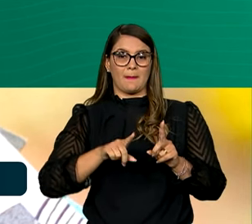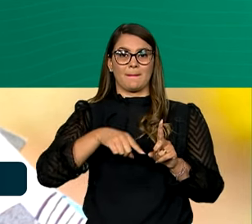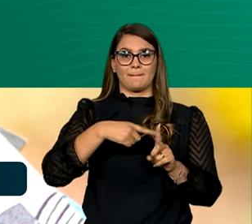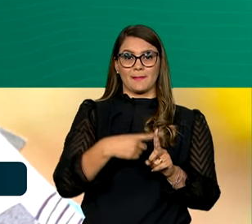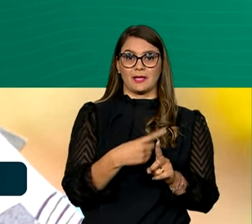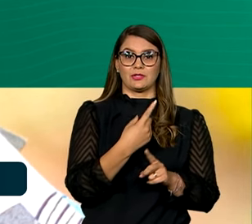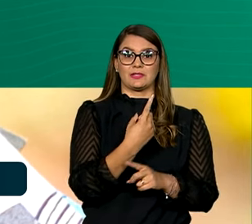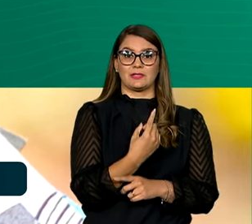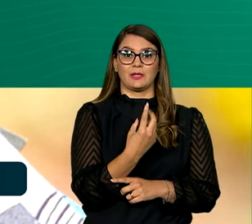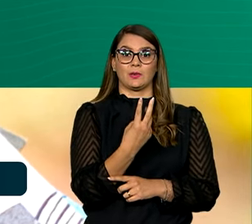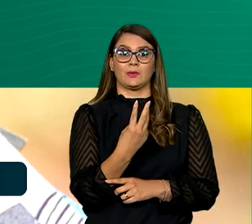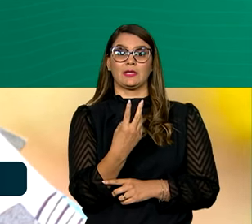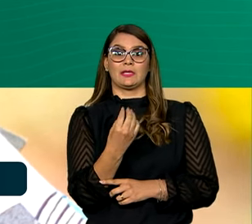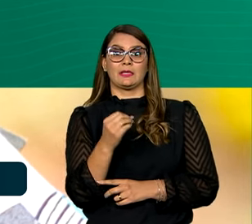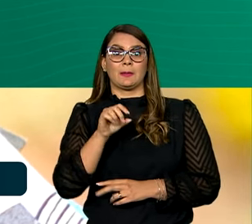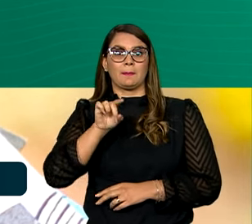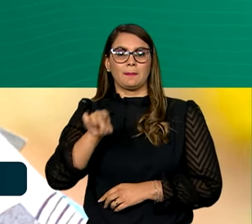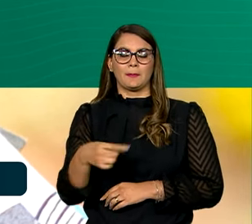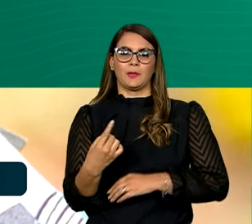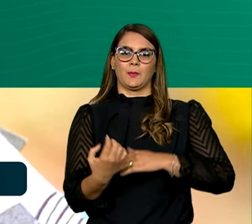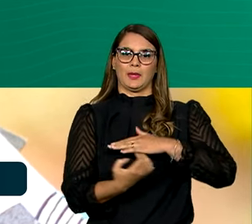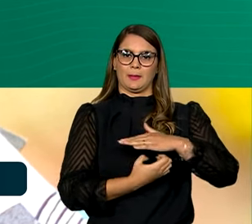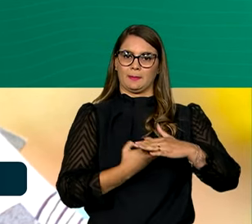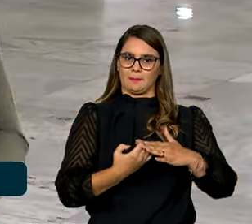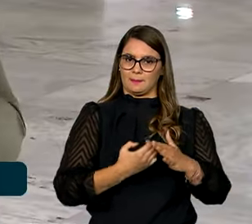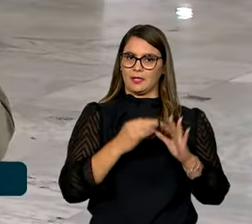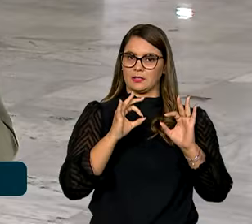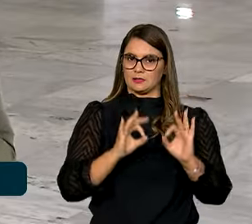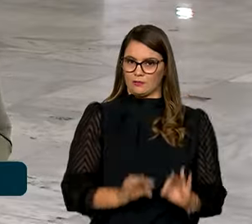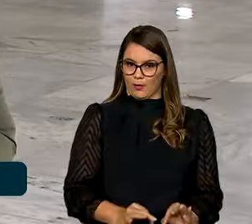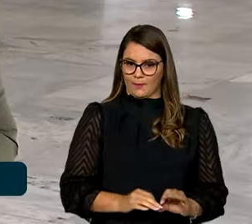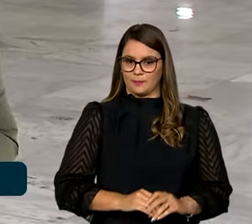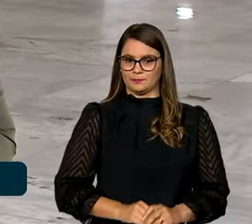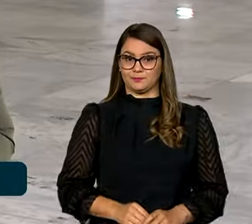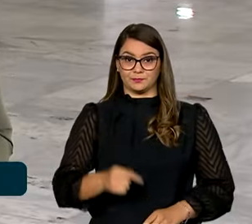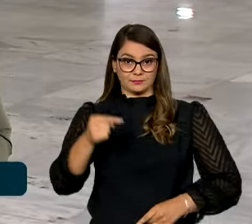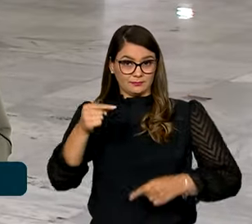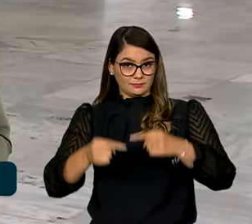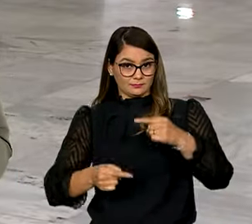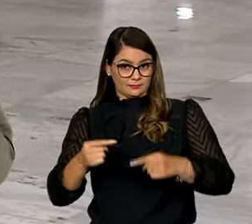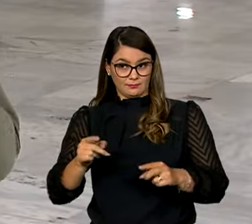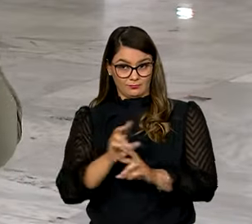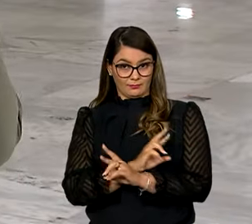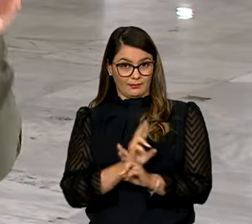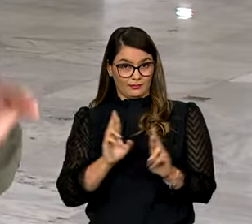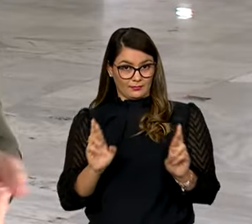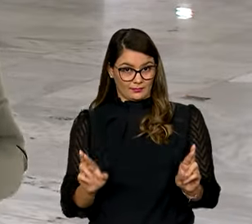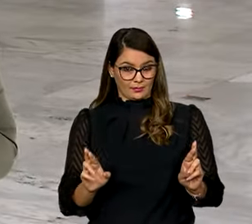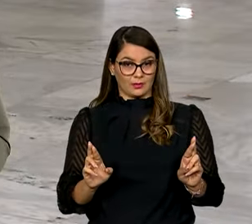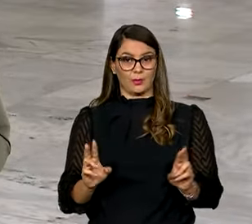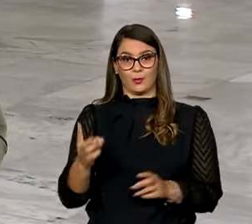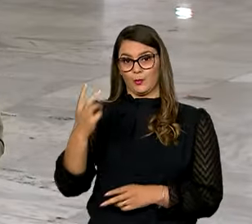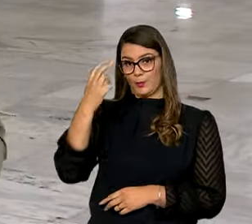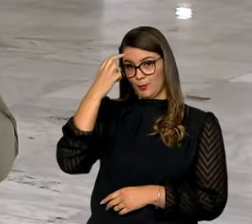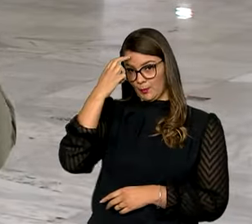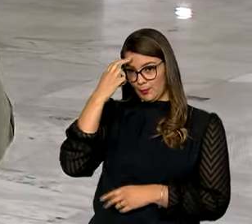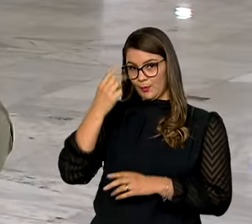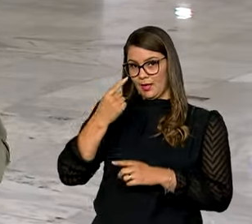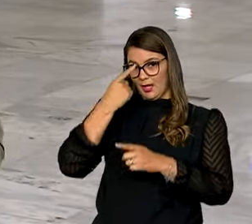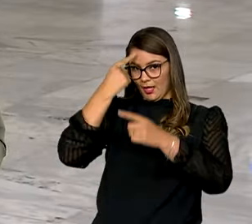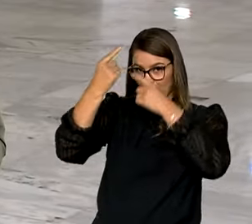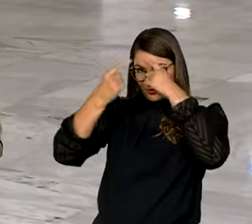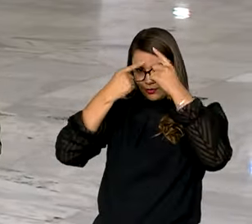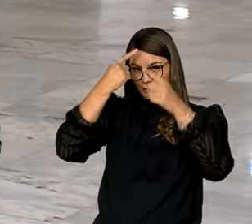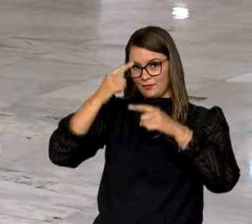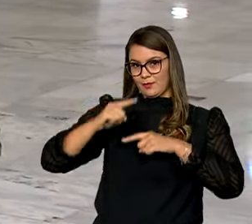130 mil empresas formalizadas. Para debater essa relação direta da cultura criativa com o